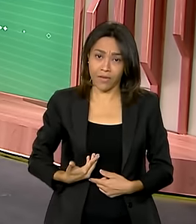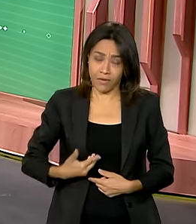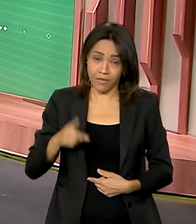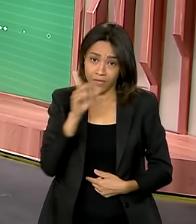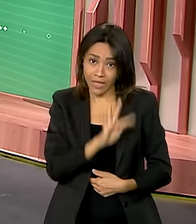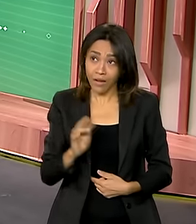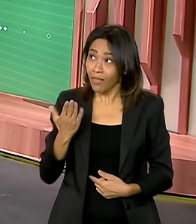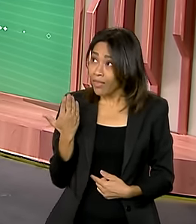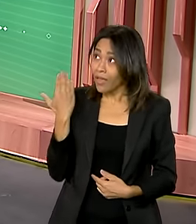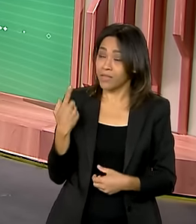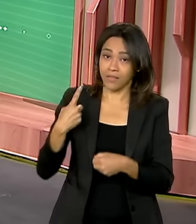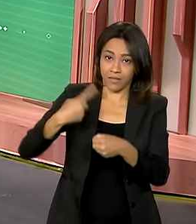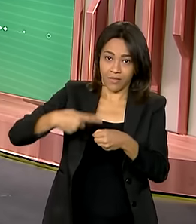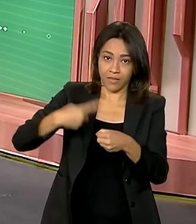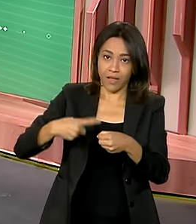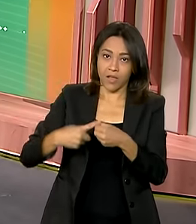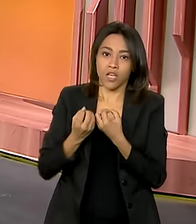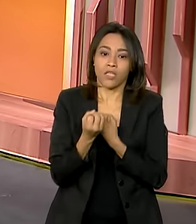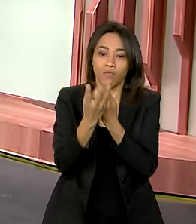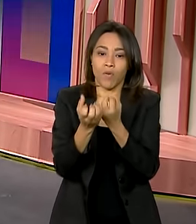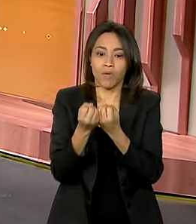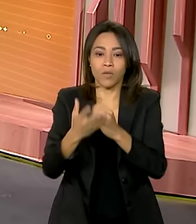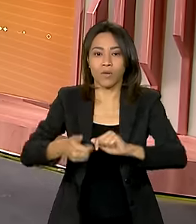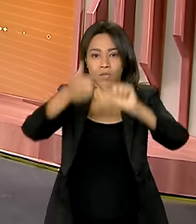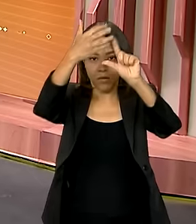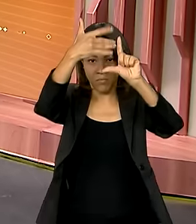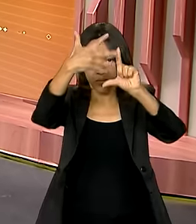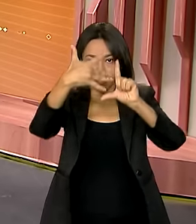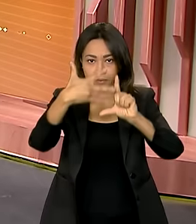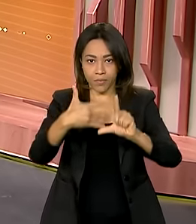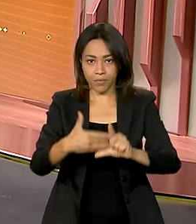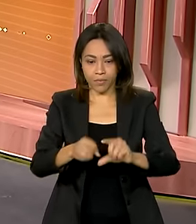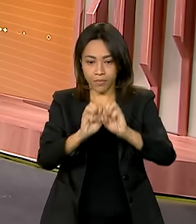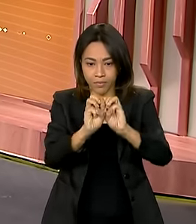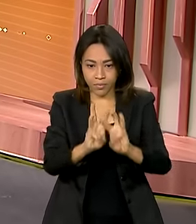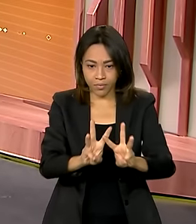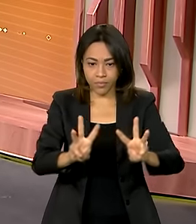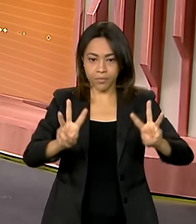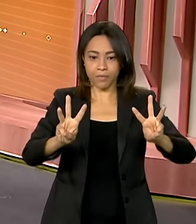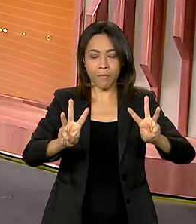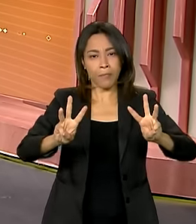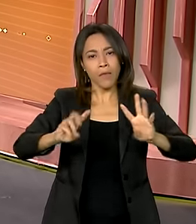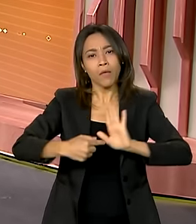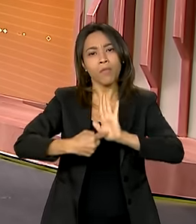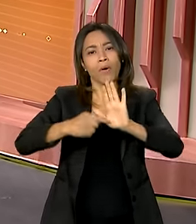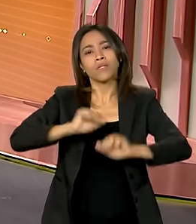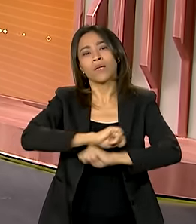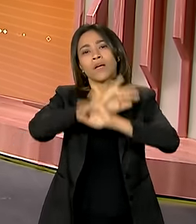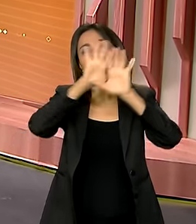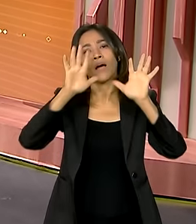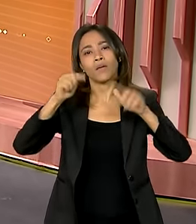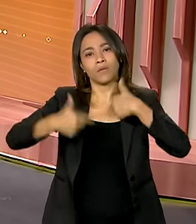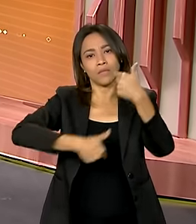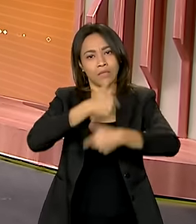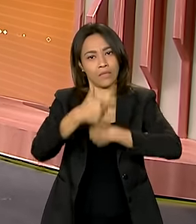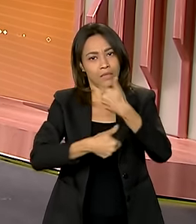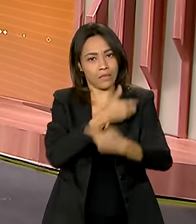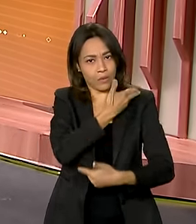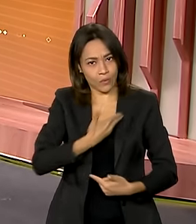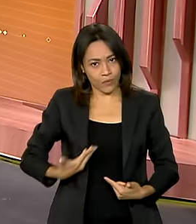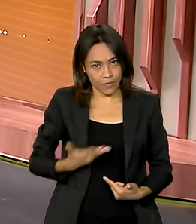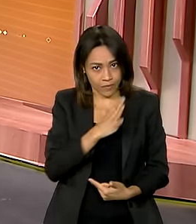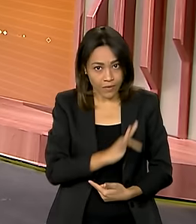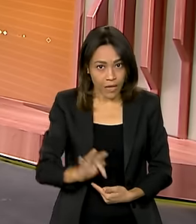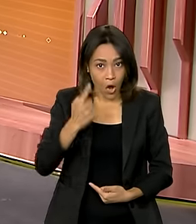Guariba. Os dados são da plataforma Comunica.br, que mostra com transparência o trabalho do governo federal. Então, dar uma olhada aqui.